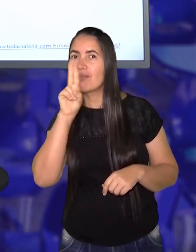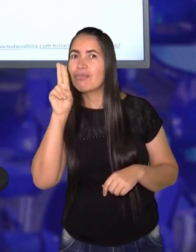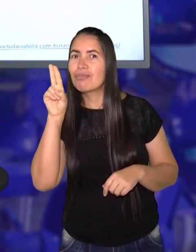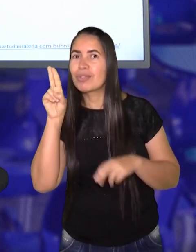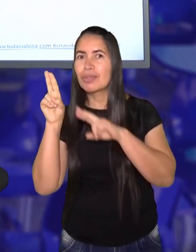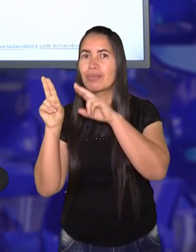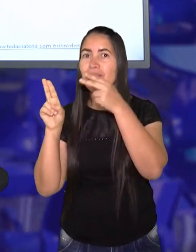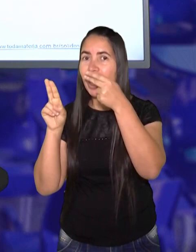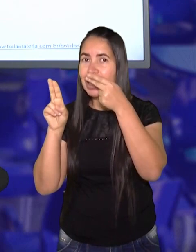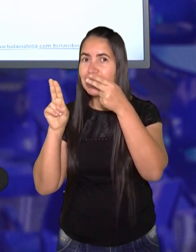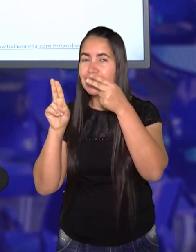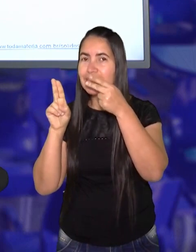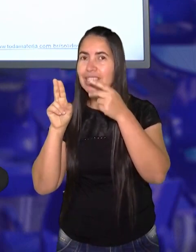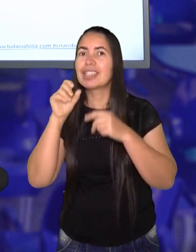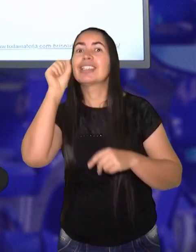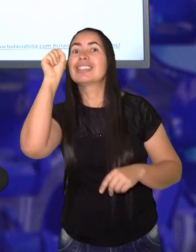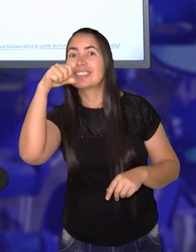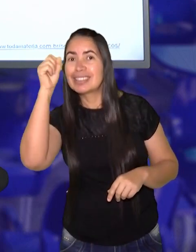Diz aí que eu ouço daqui.